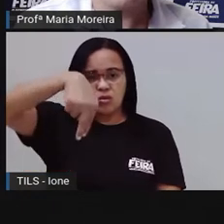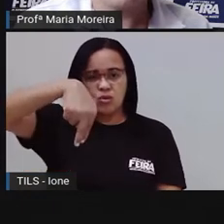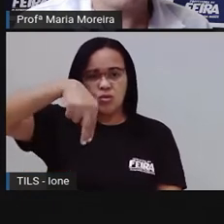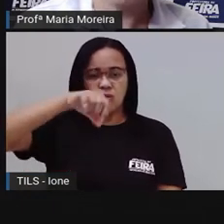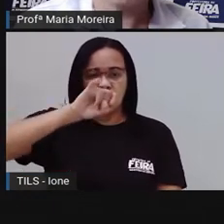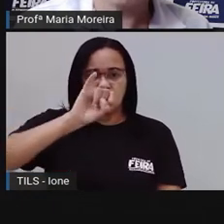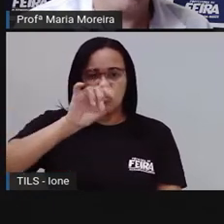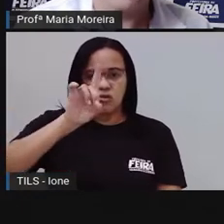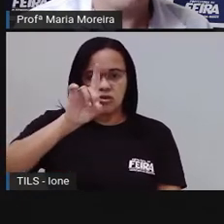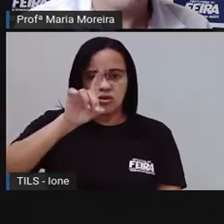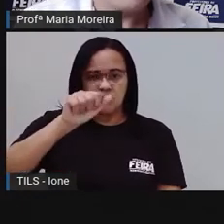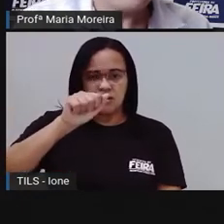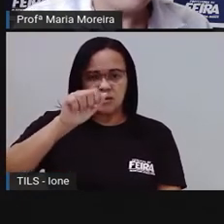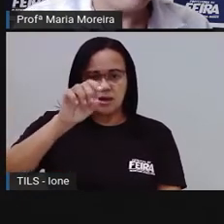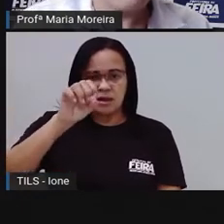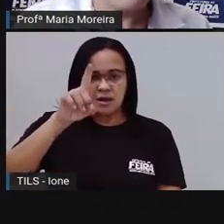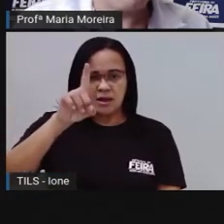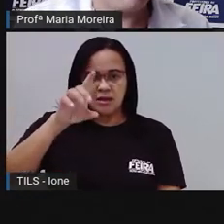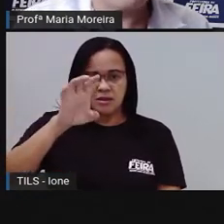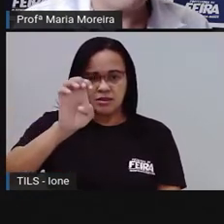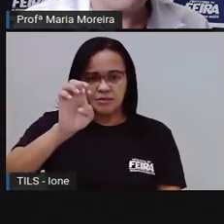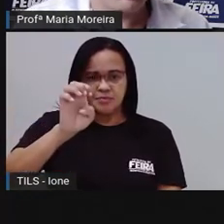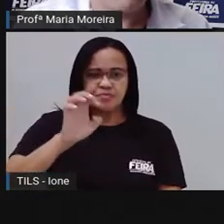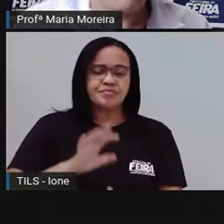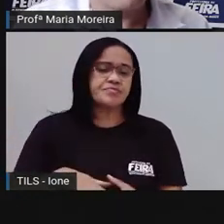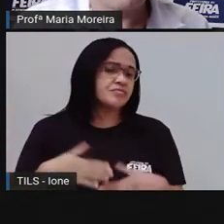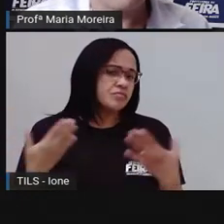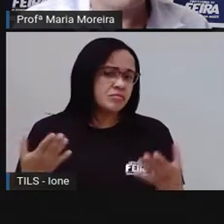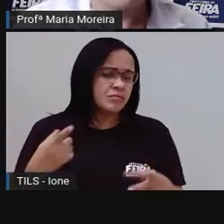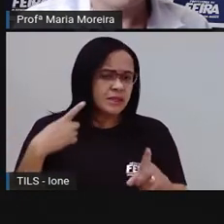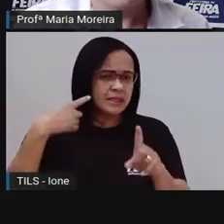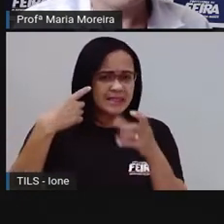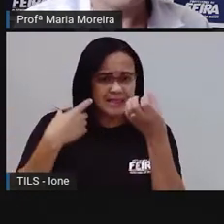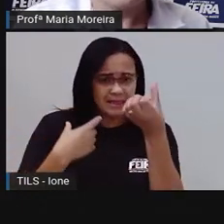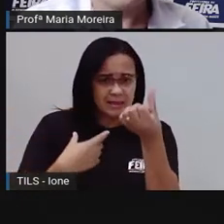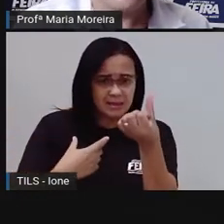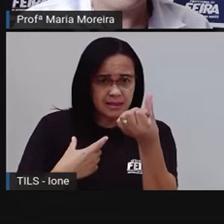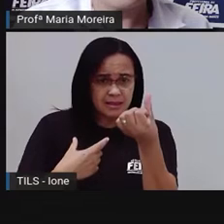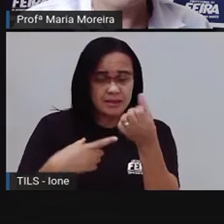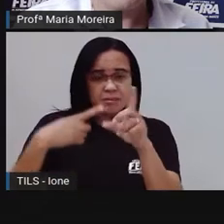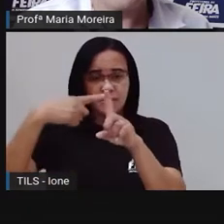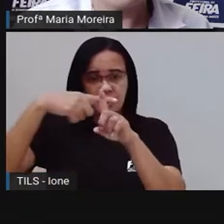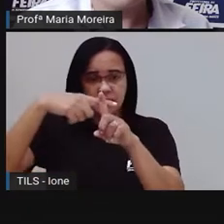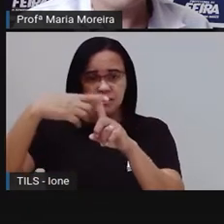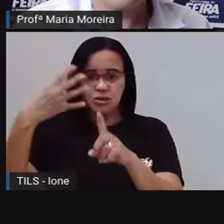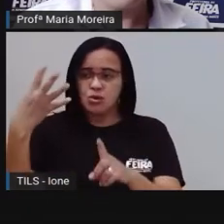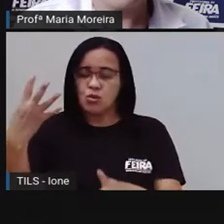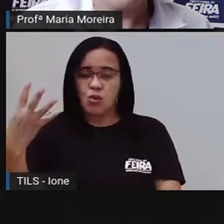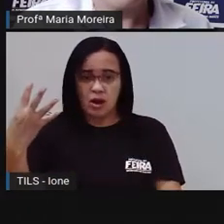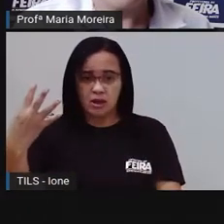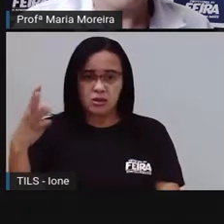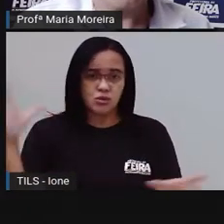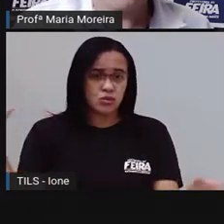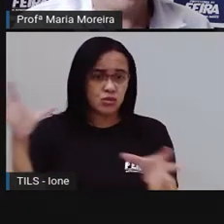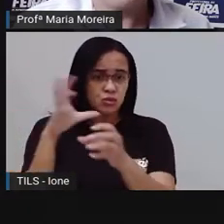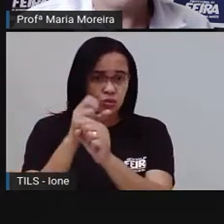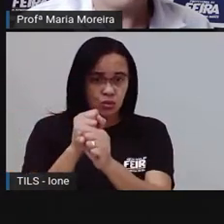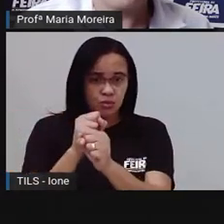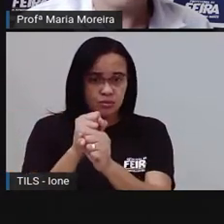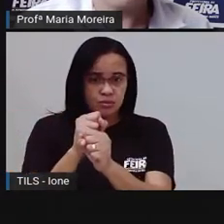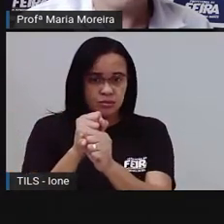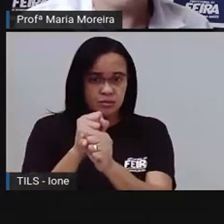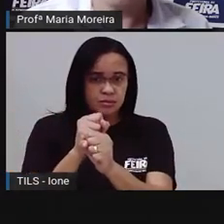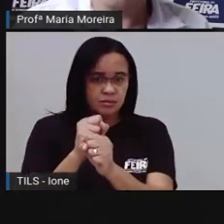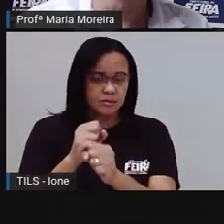6 aqui, aqui eu tenho 4. 6 mais 4, gente, dá quanto, ó? 6 mais 4.